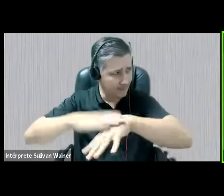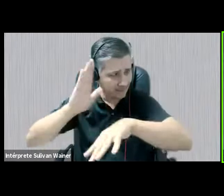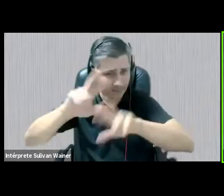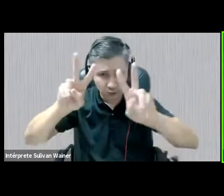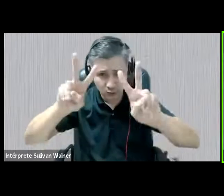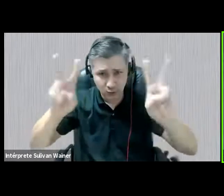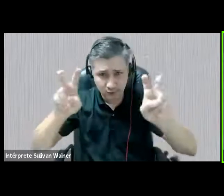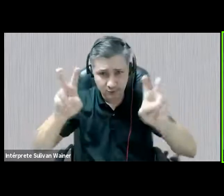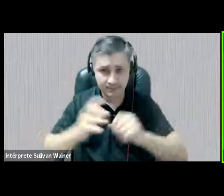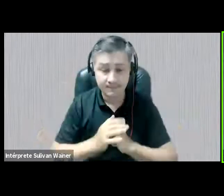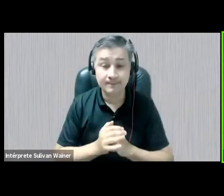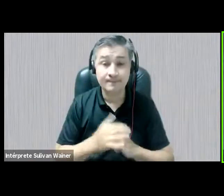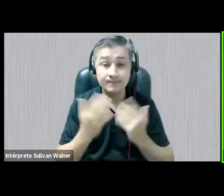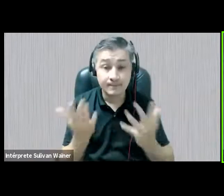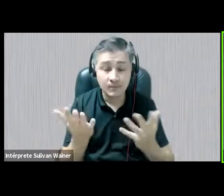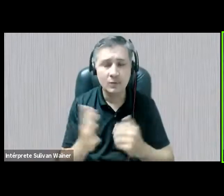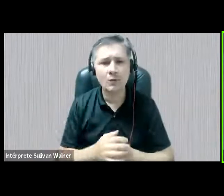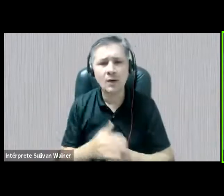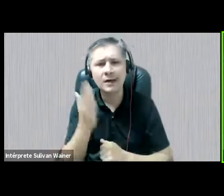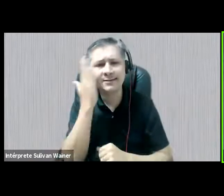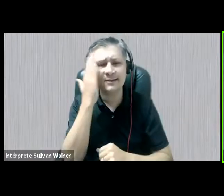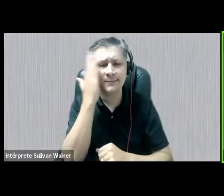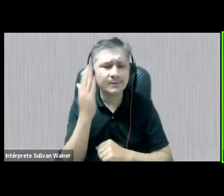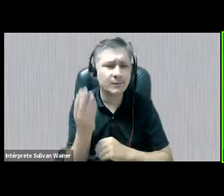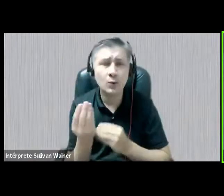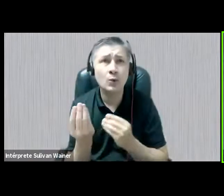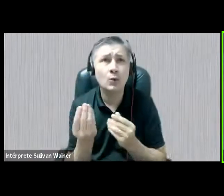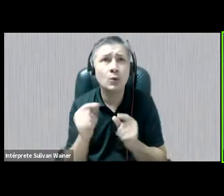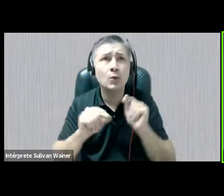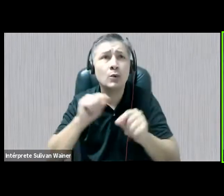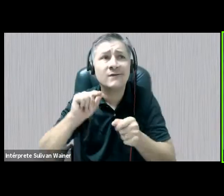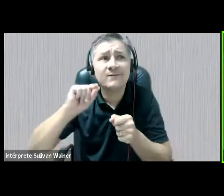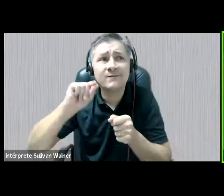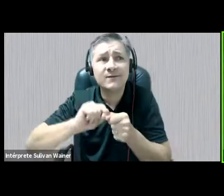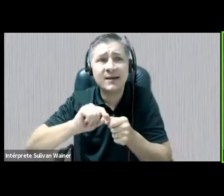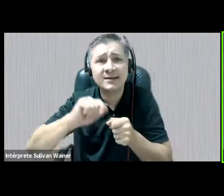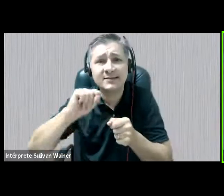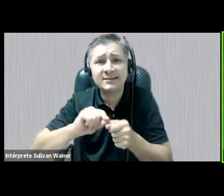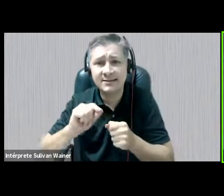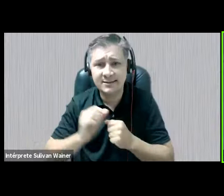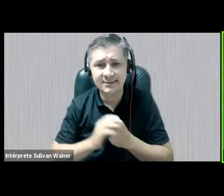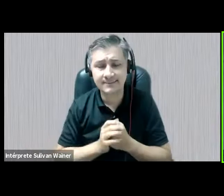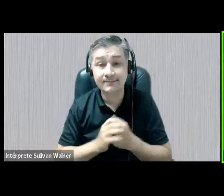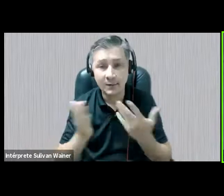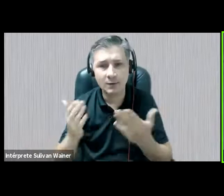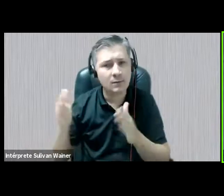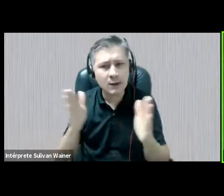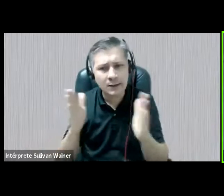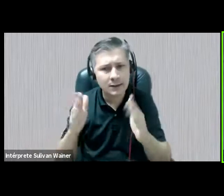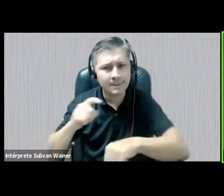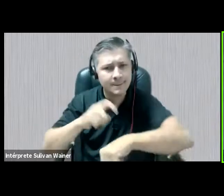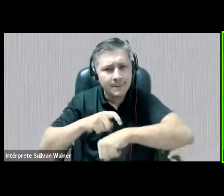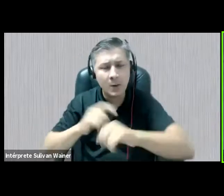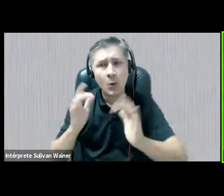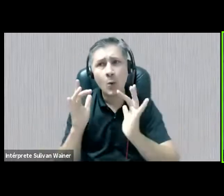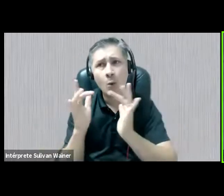o que fazer? E, nesse meio tempo, em contato com colegas,